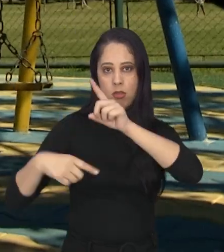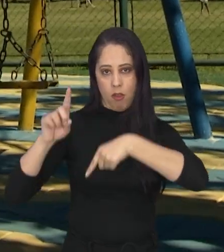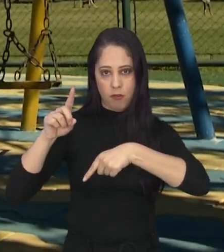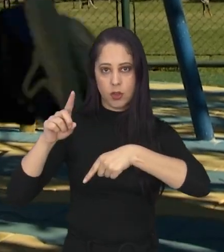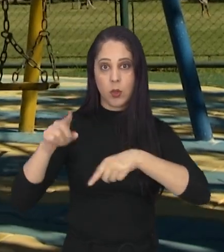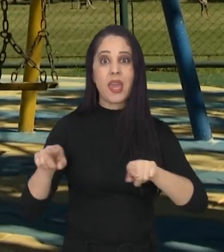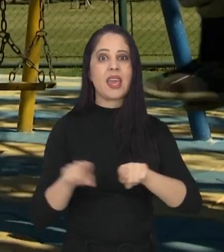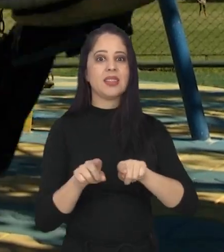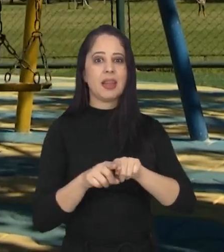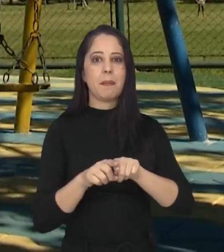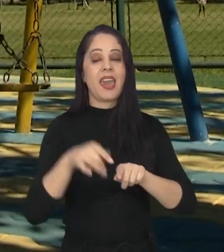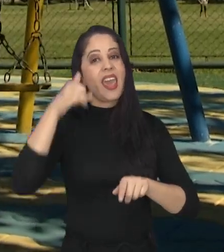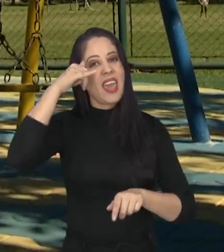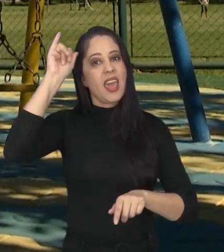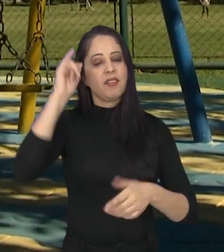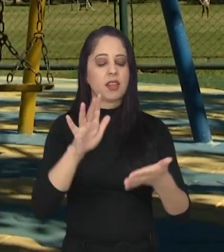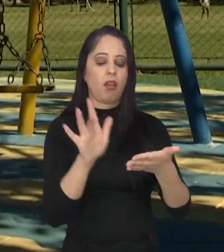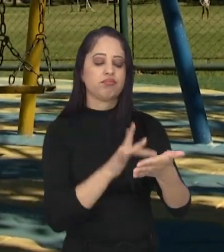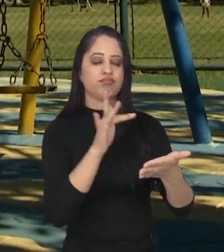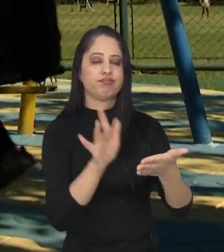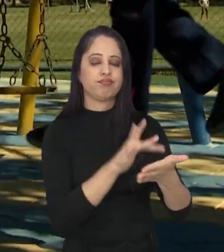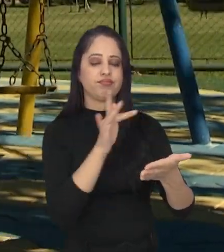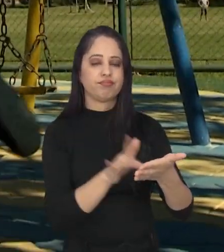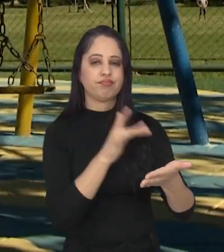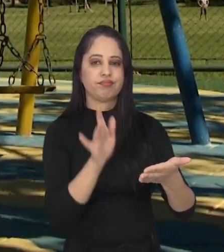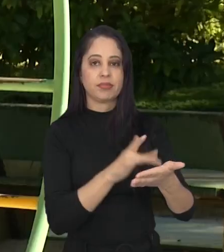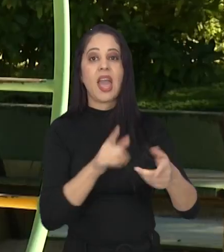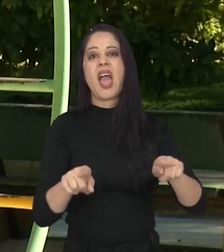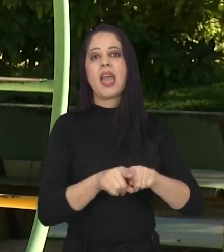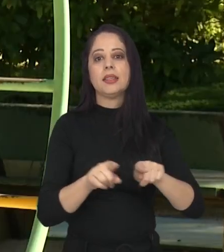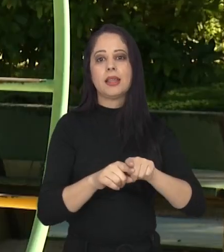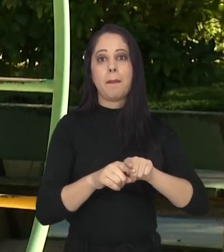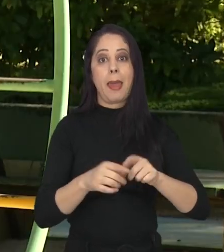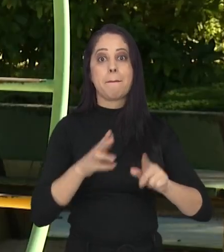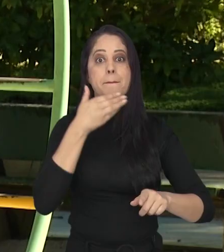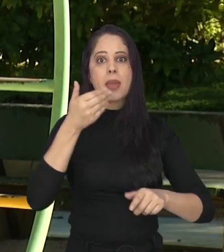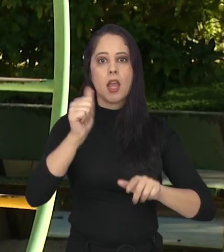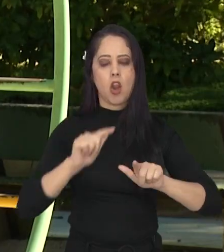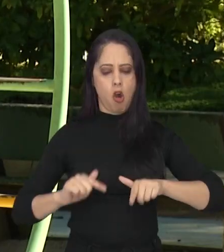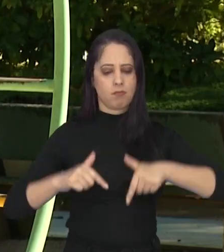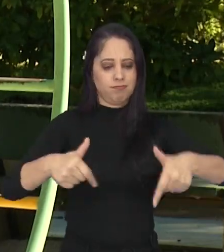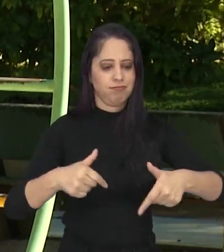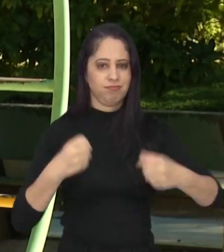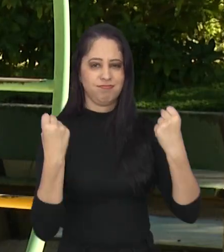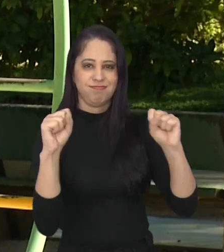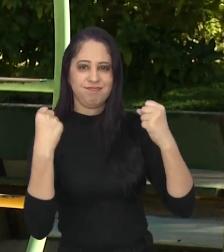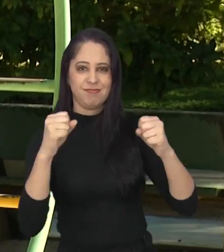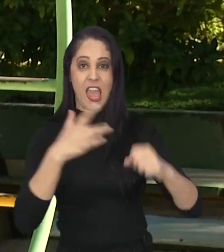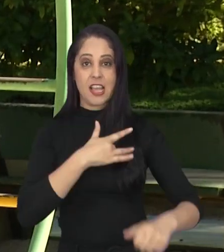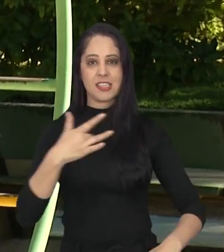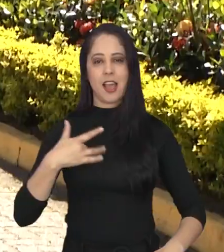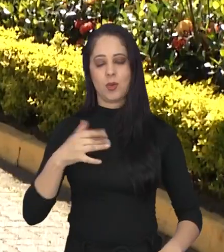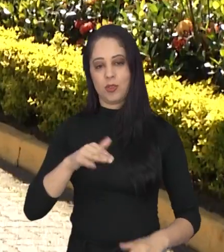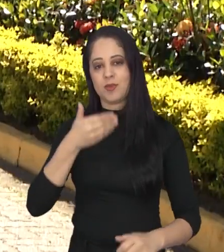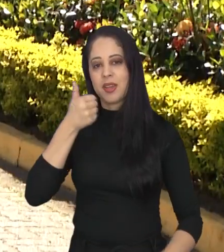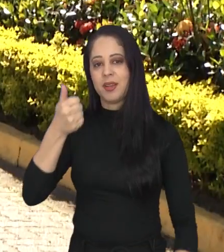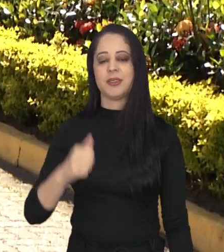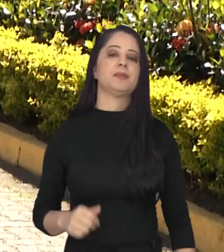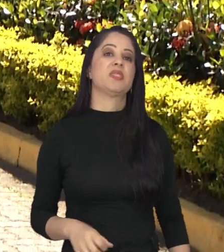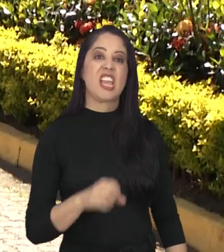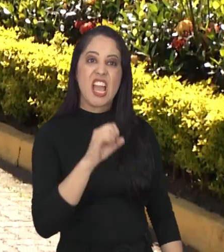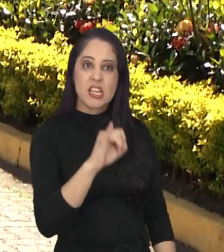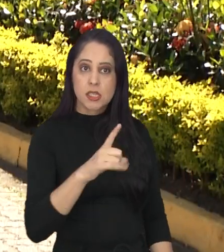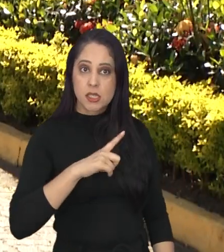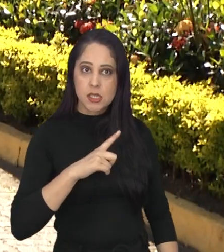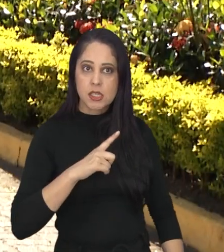permitir que as crianças também passem menos tempo em frente às telas e mais tempo se movimentando com saúde. Então, tornar